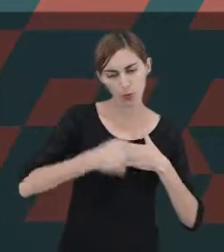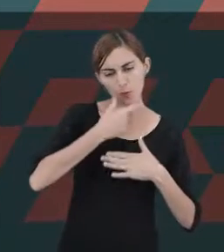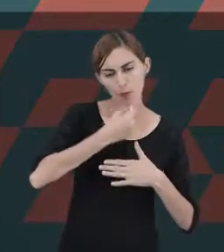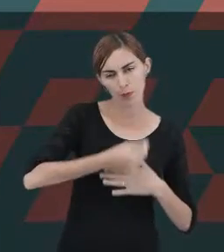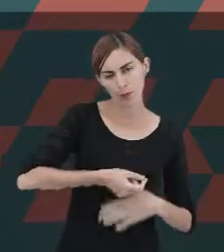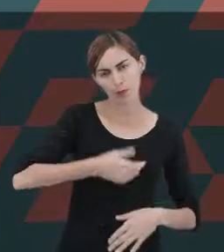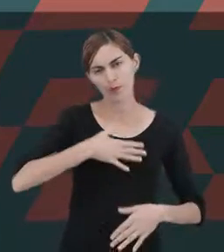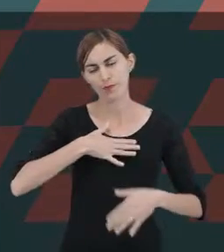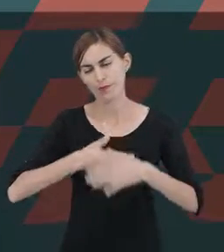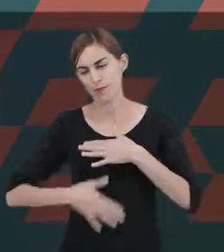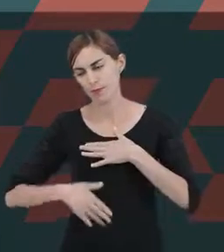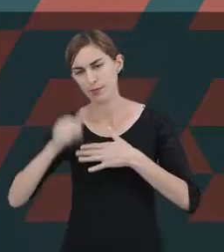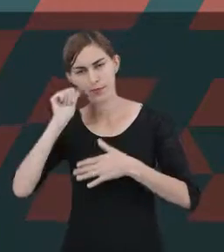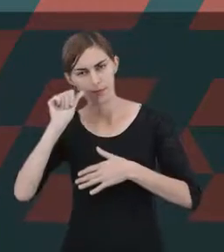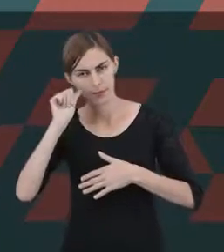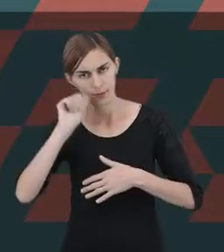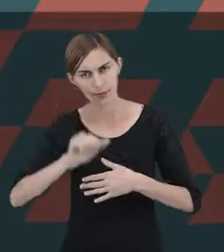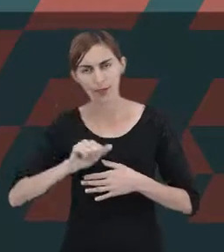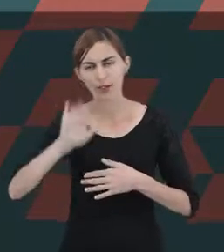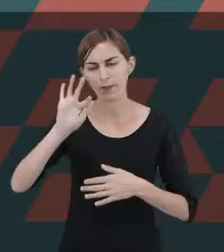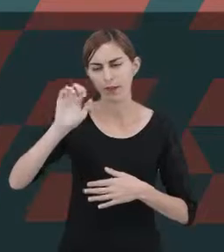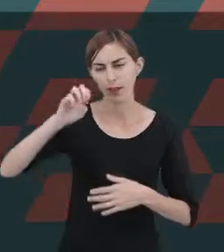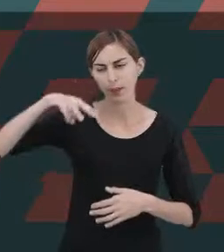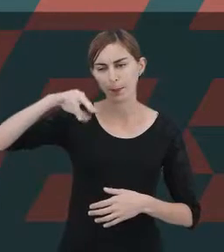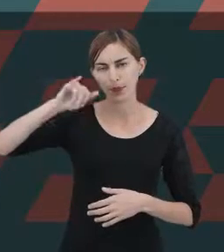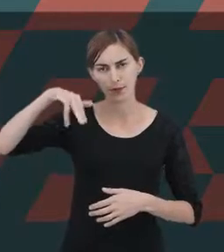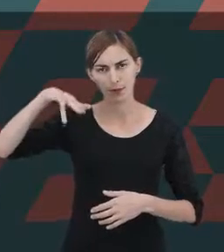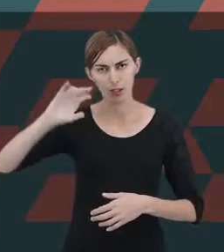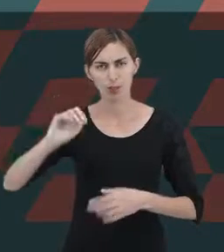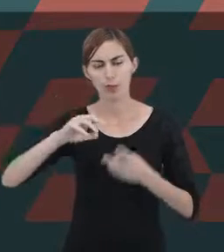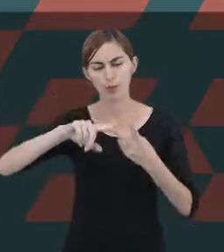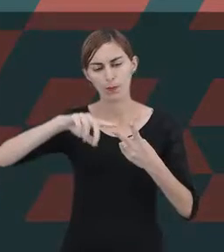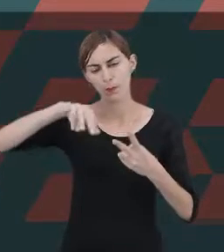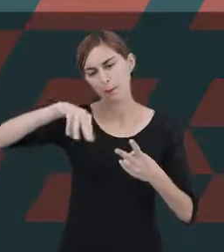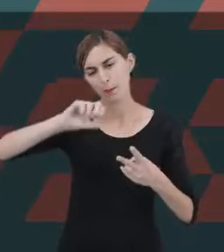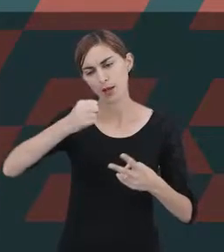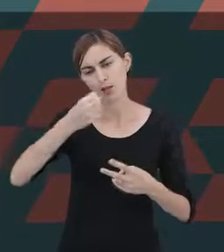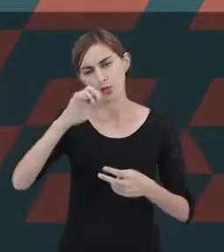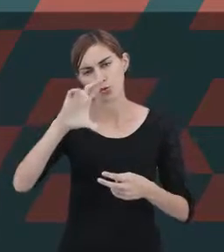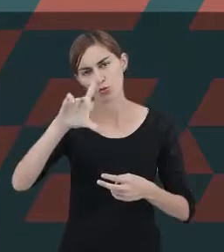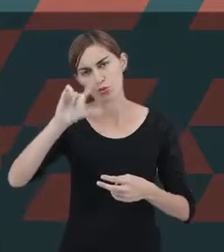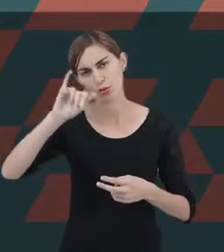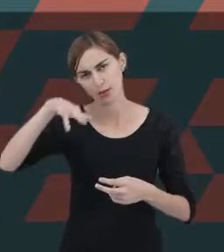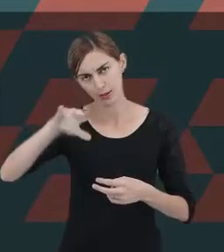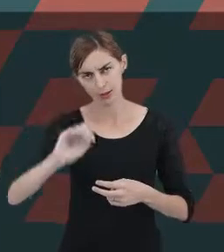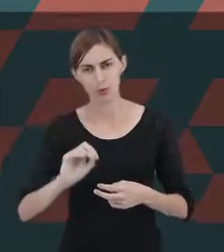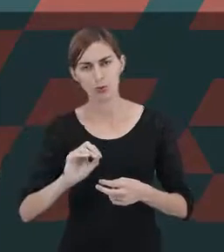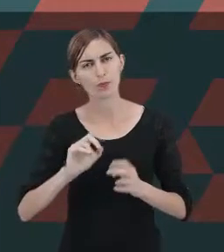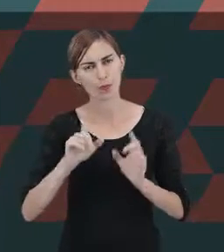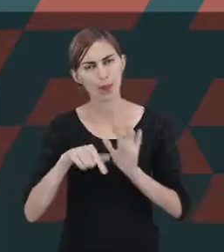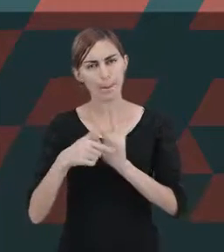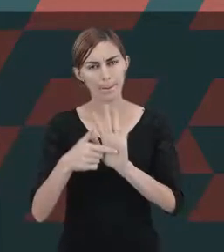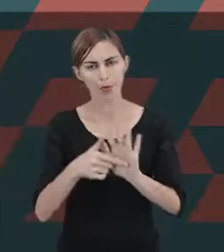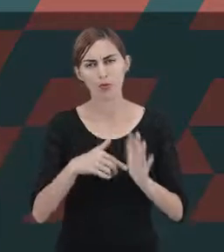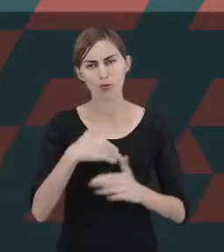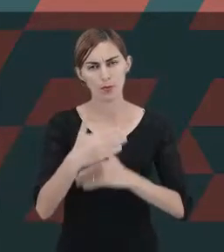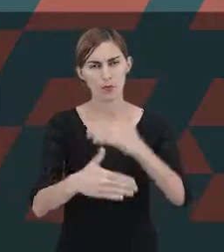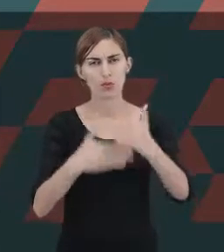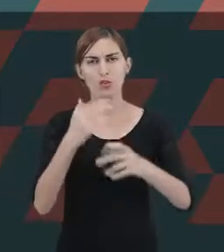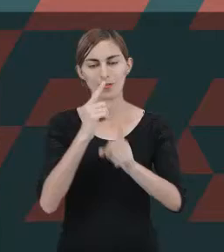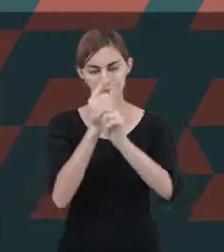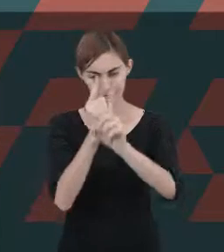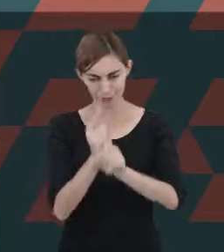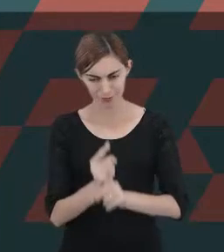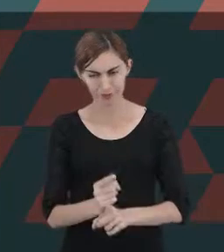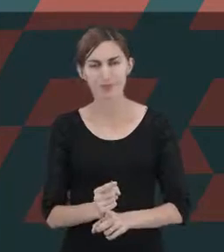masculino. Lembrando que é nesse momento que Freud apresenta o processo de reconhecimento